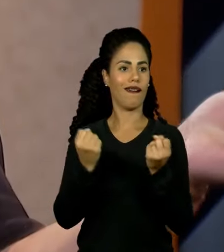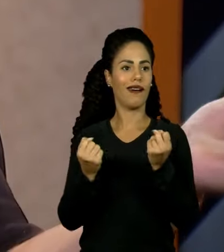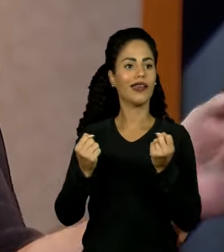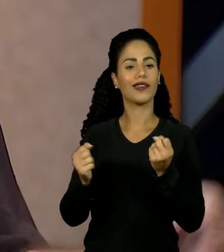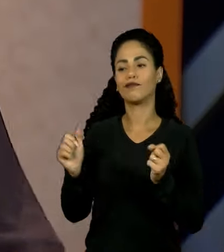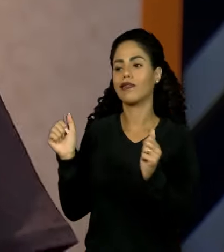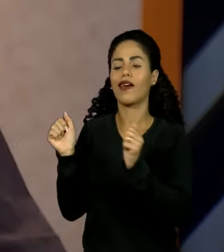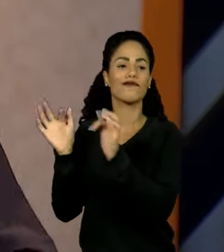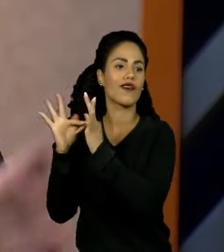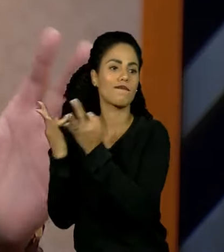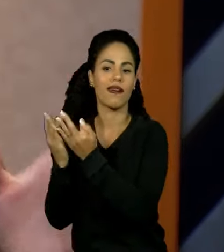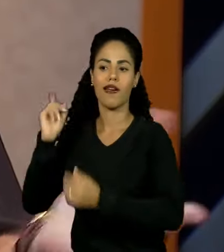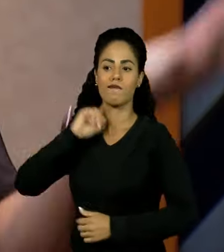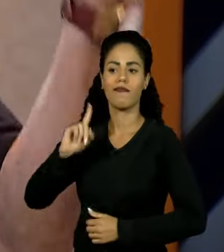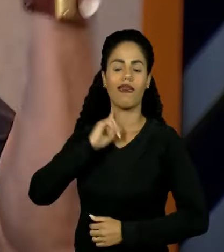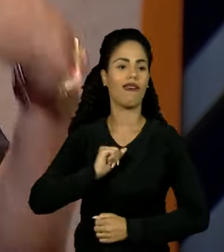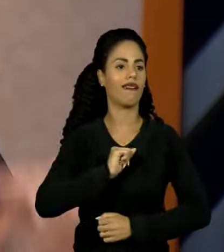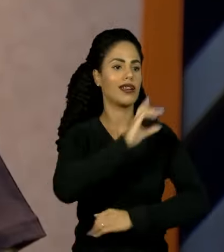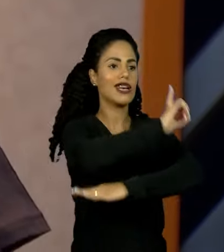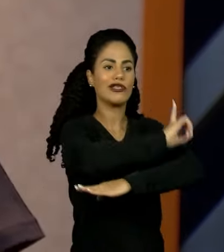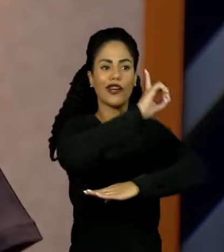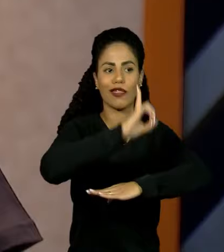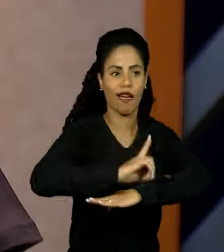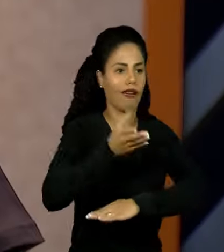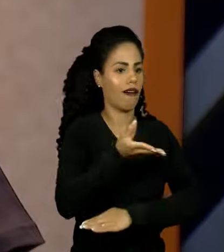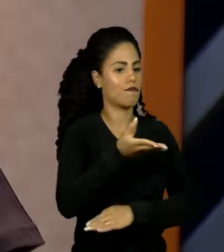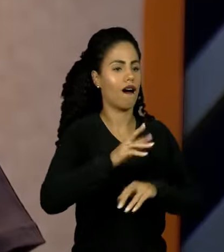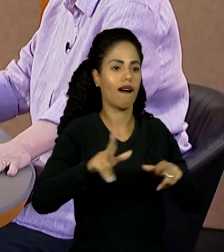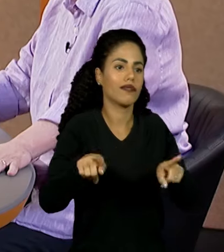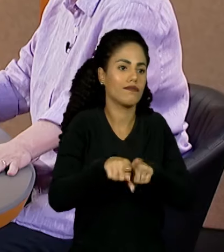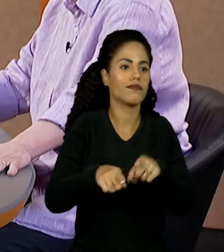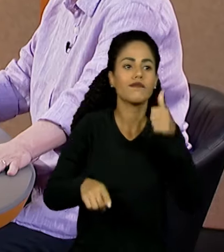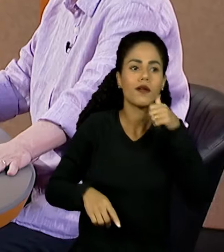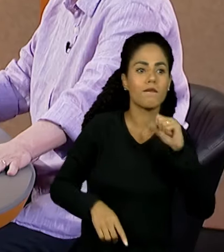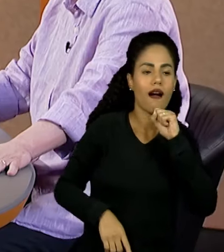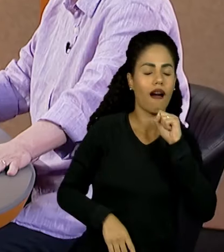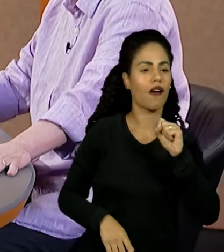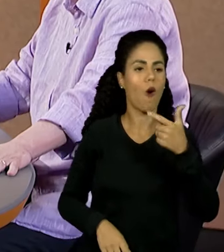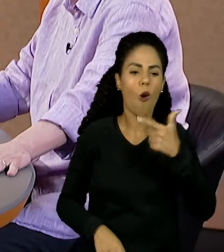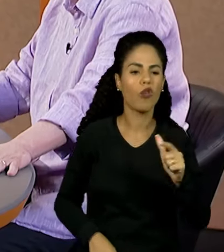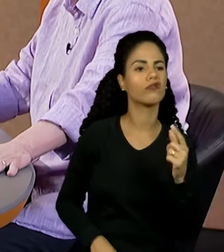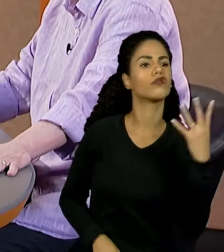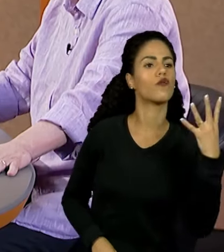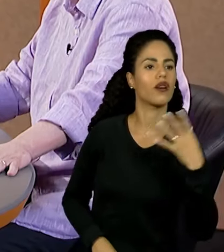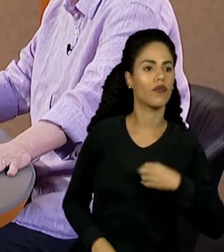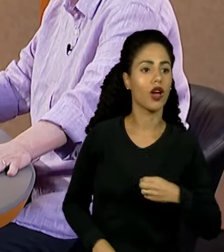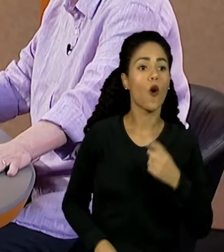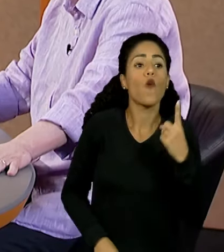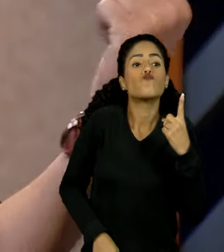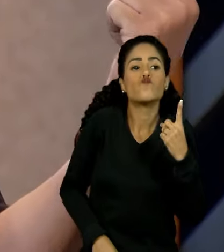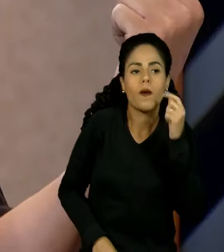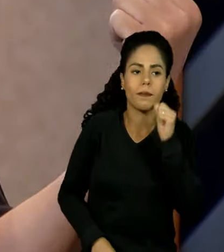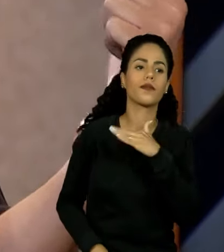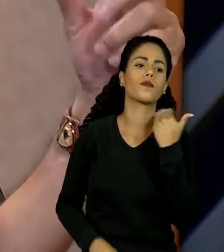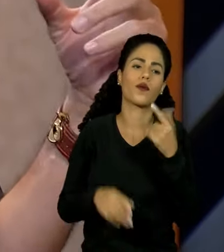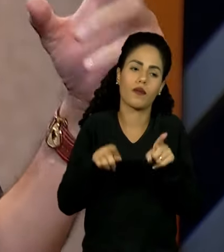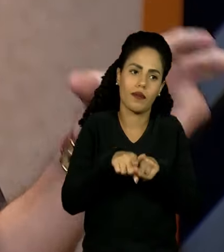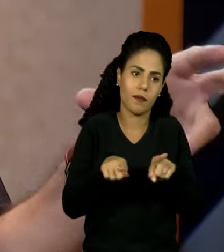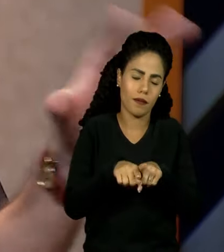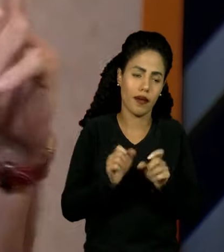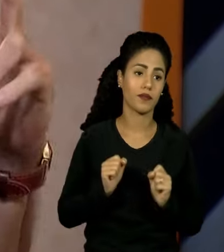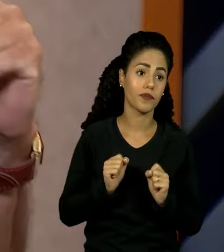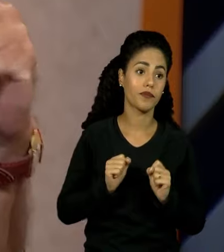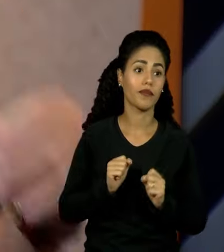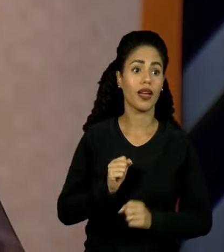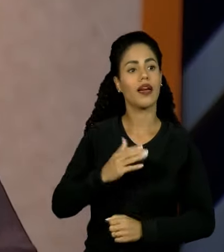famílias em Diadema. Aí, da parte da minha mãe, mais quatro irmãos. Uma faleceu, eram cinco. E da parte da minha mãe,